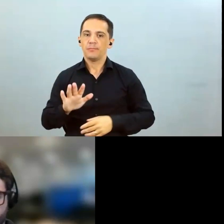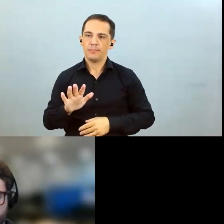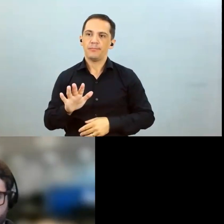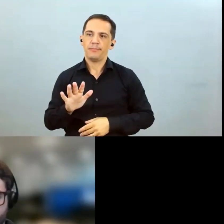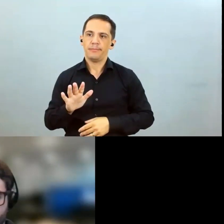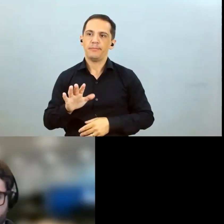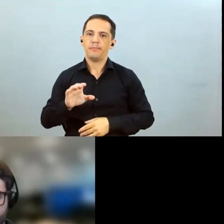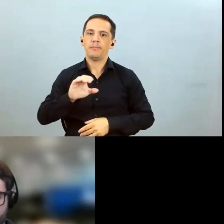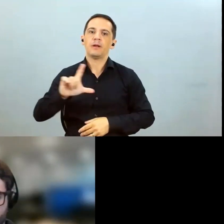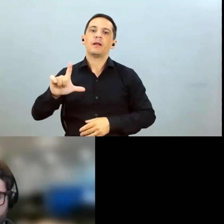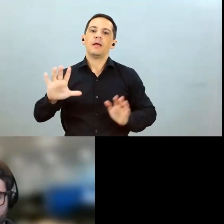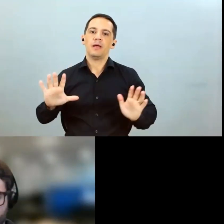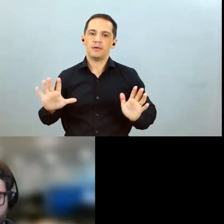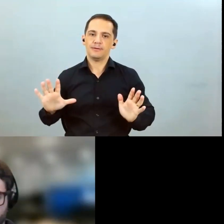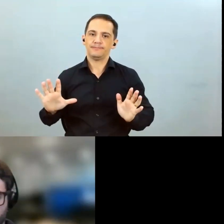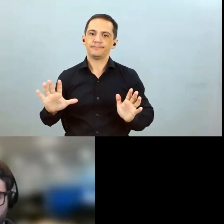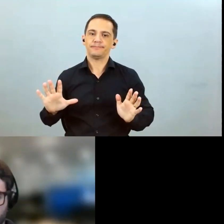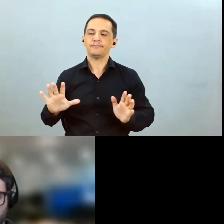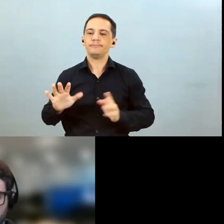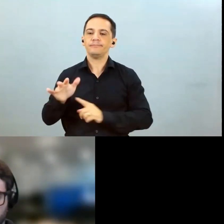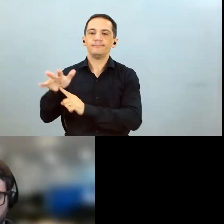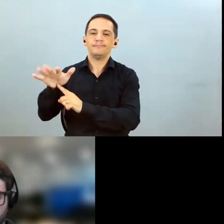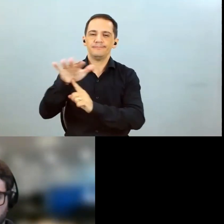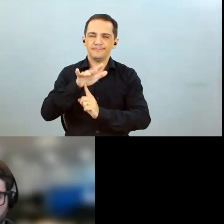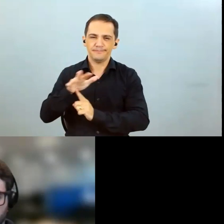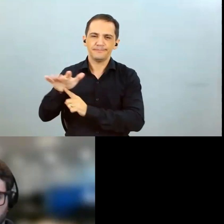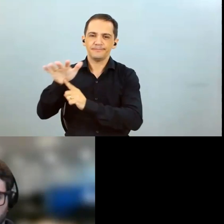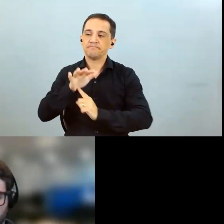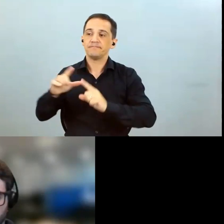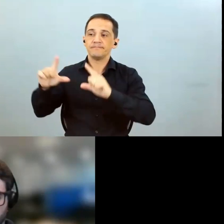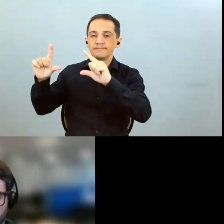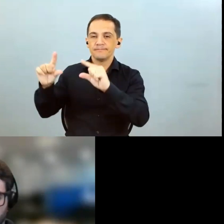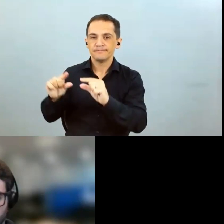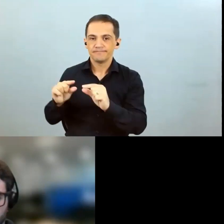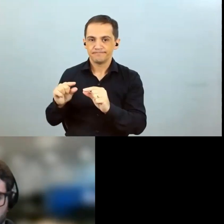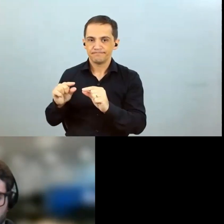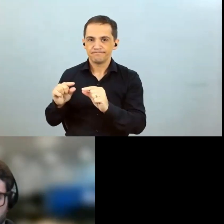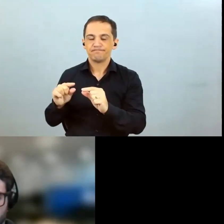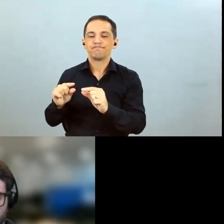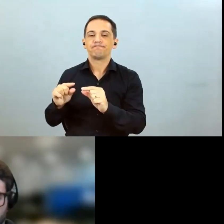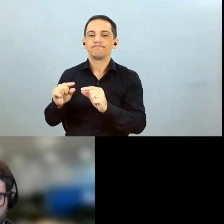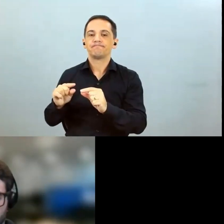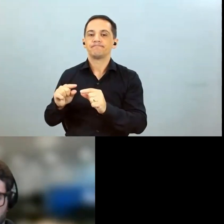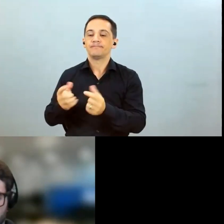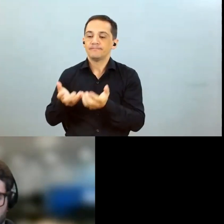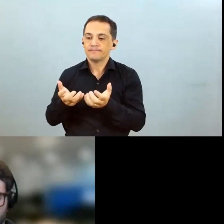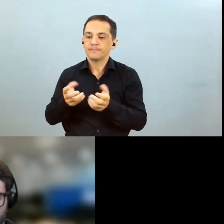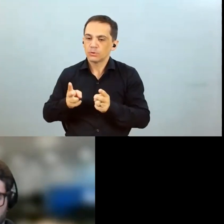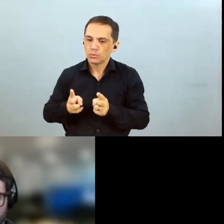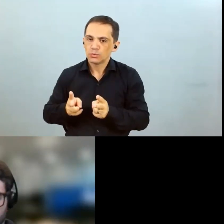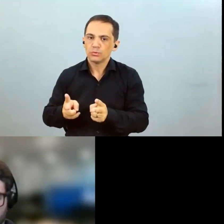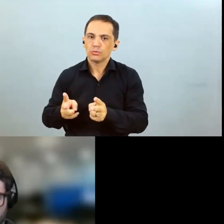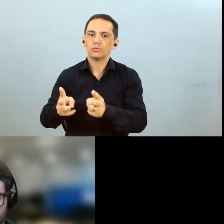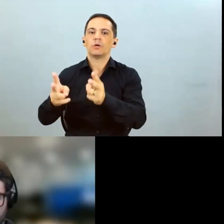como os preços caíram dos dois fertilizantes, a lógica e dentro da expectativa nossa de continuar evoluindo em produtividade ao longo dos próximos